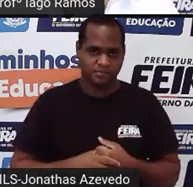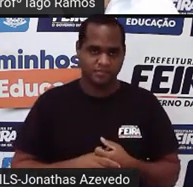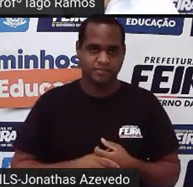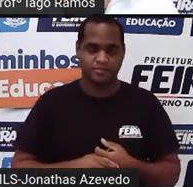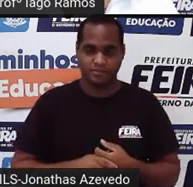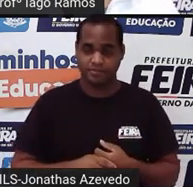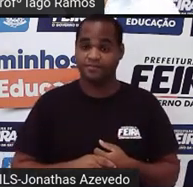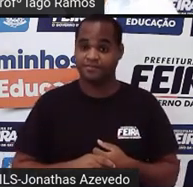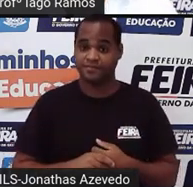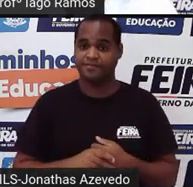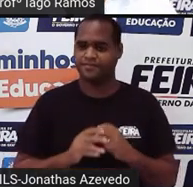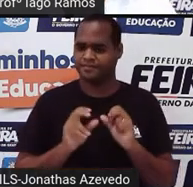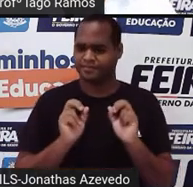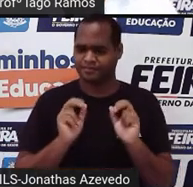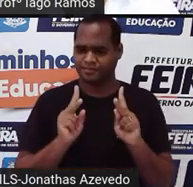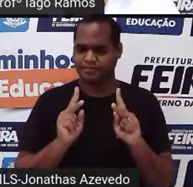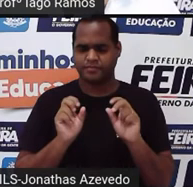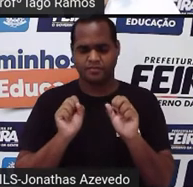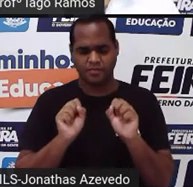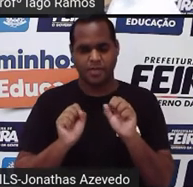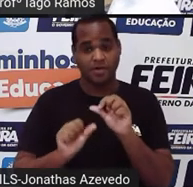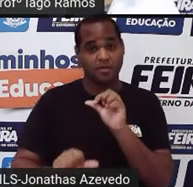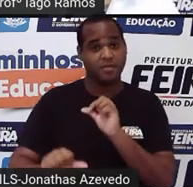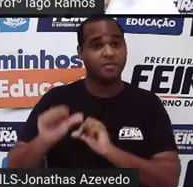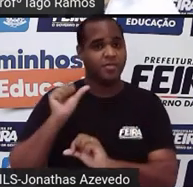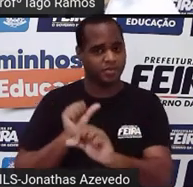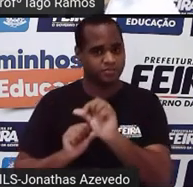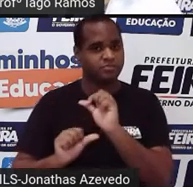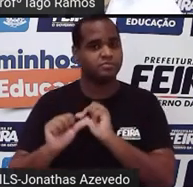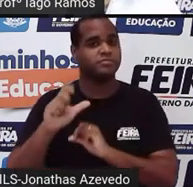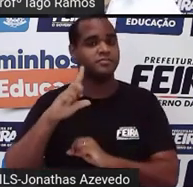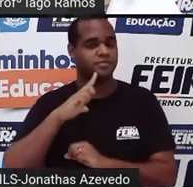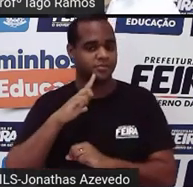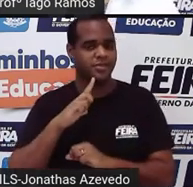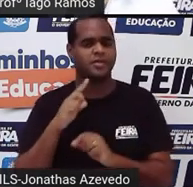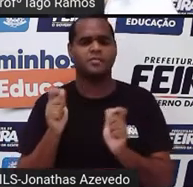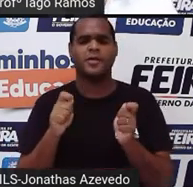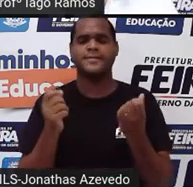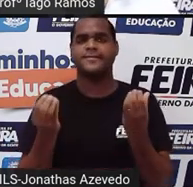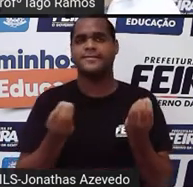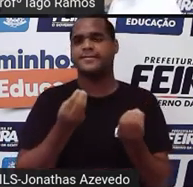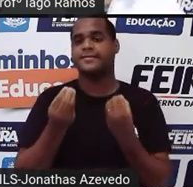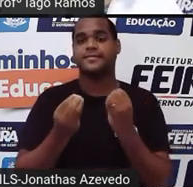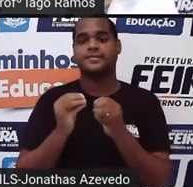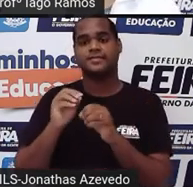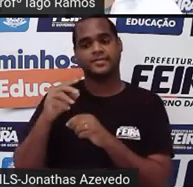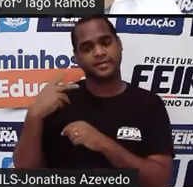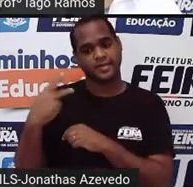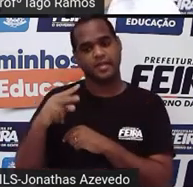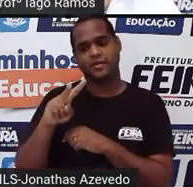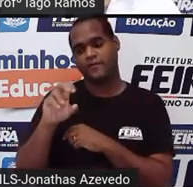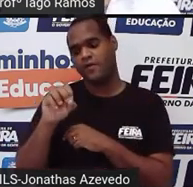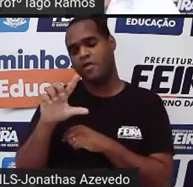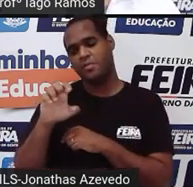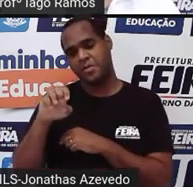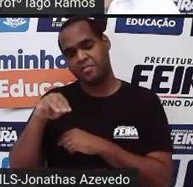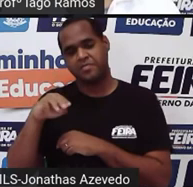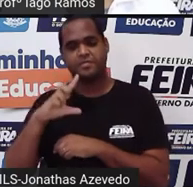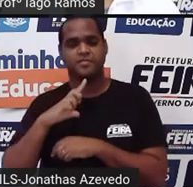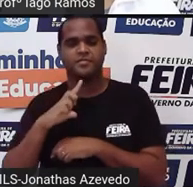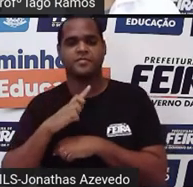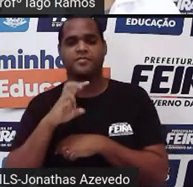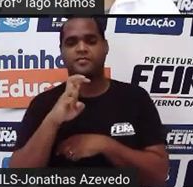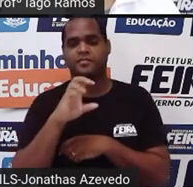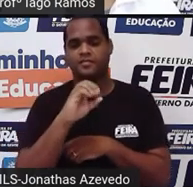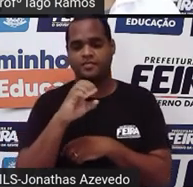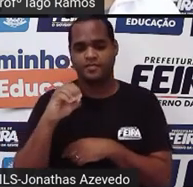Tá, poderia ser o contrário. Como assim o contrário, professor? Poderia ter a unidade de volume, 500